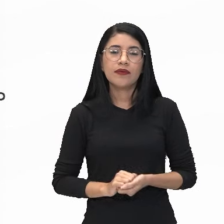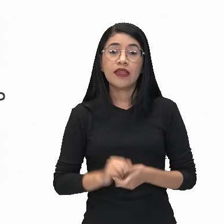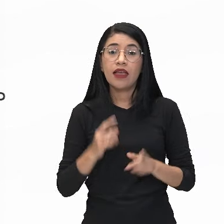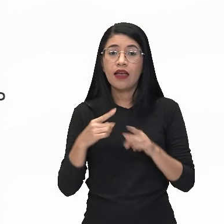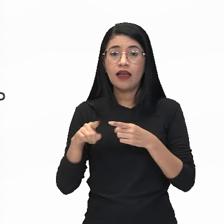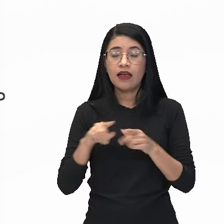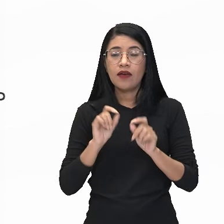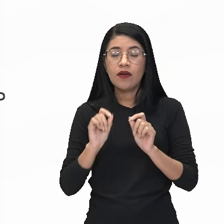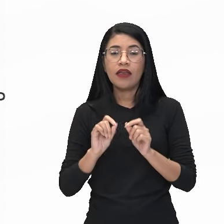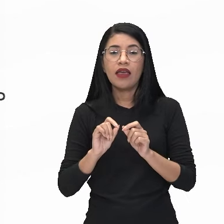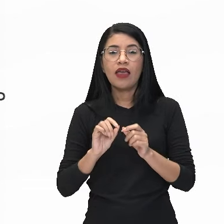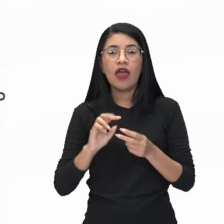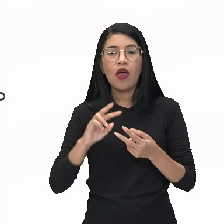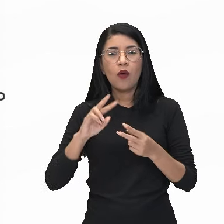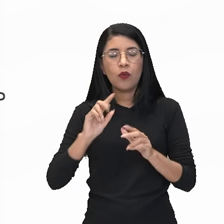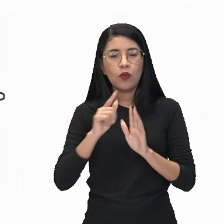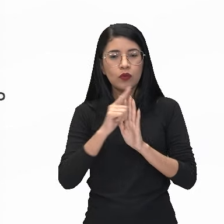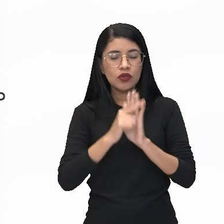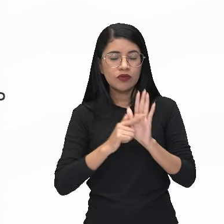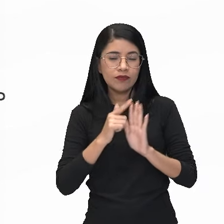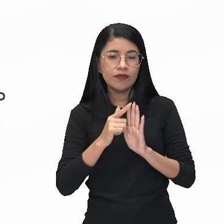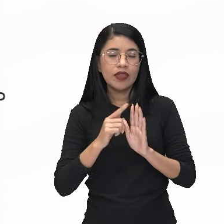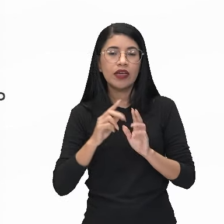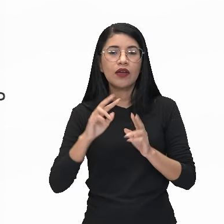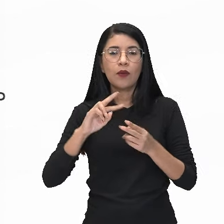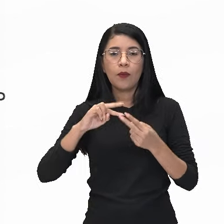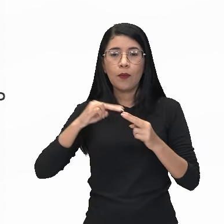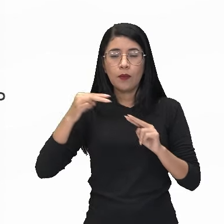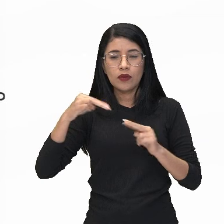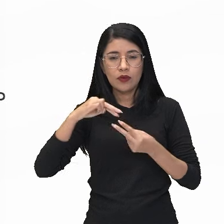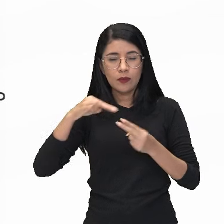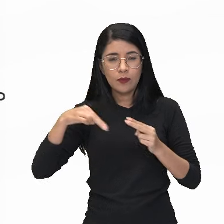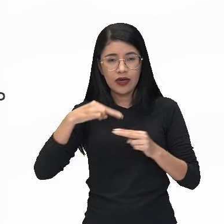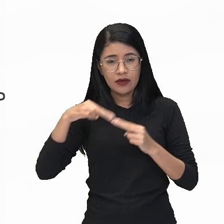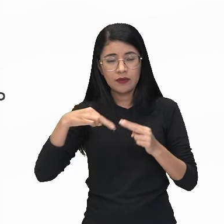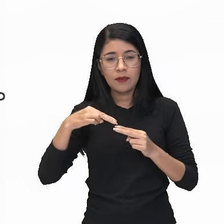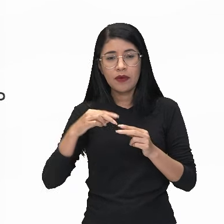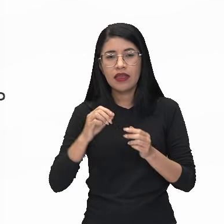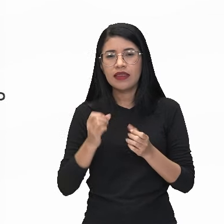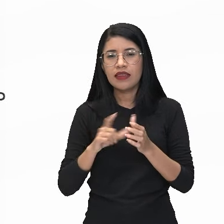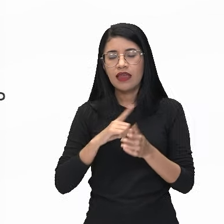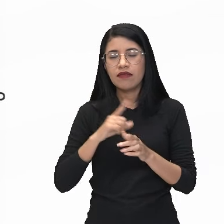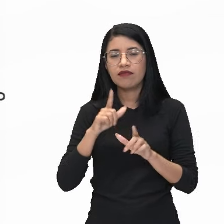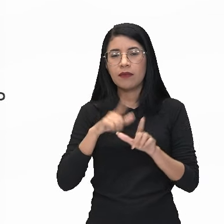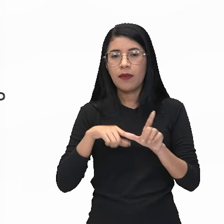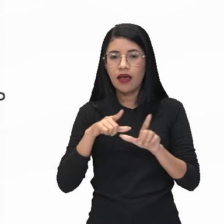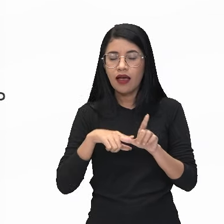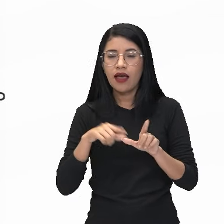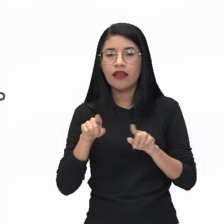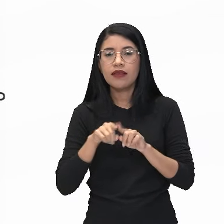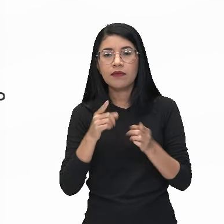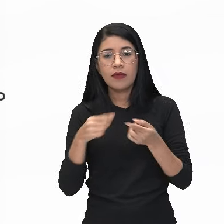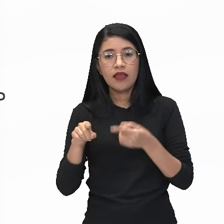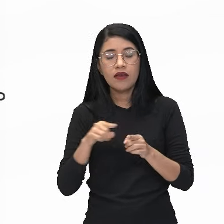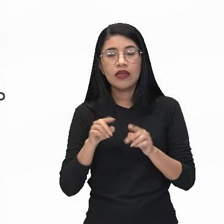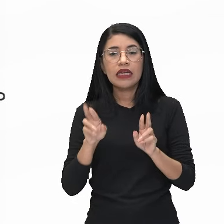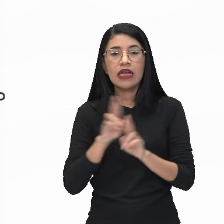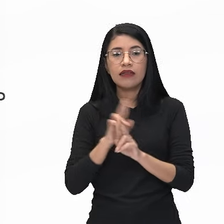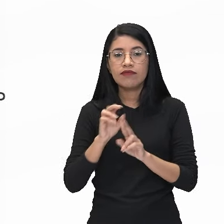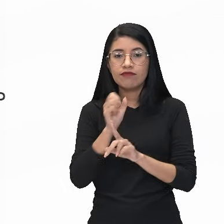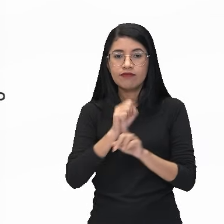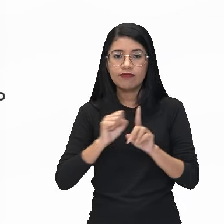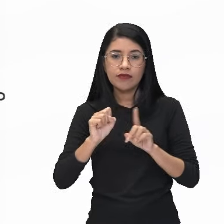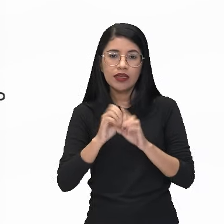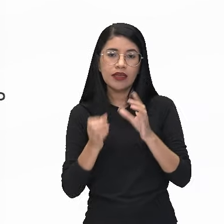portanto, um gênero híbrido, porque explora a letra e a melodia, além das relações sociais de produção e o seu